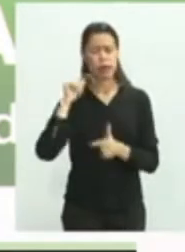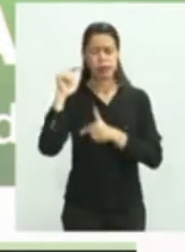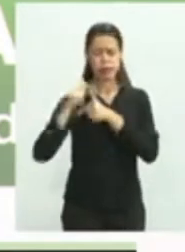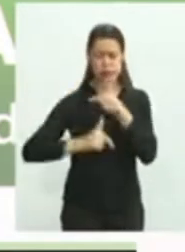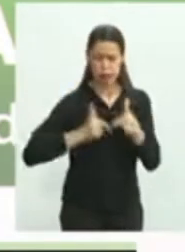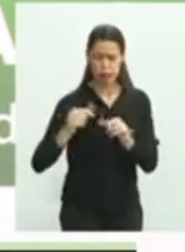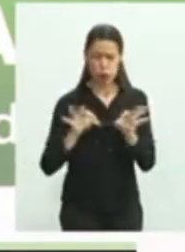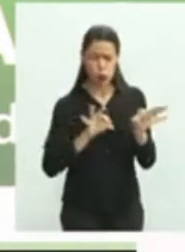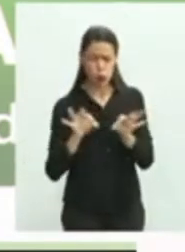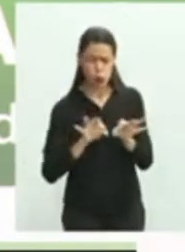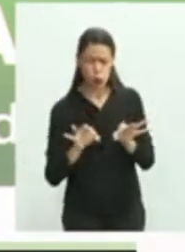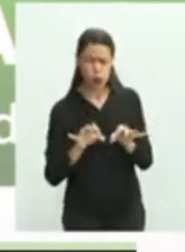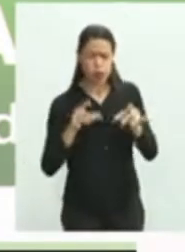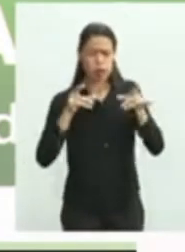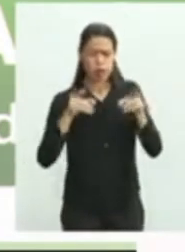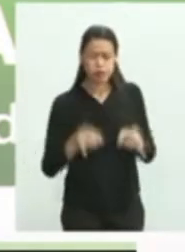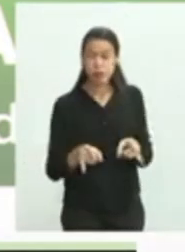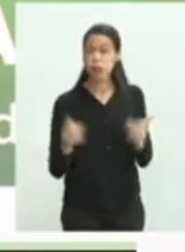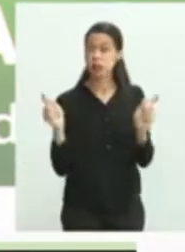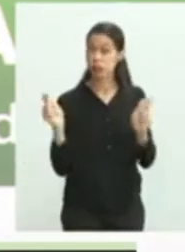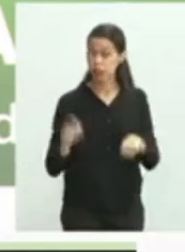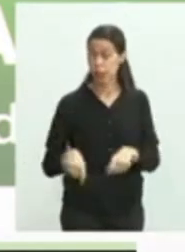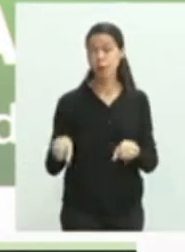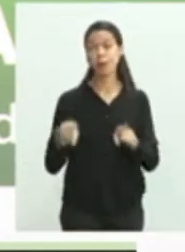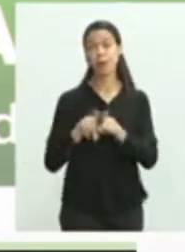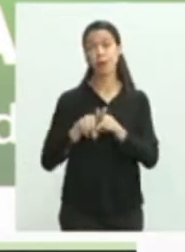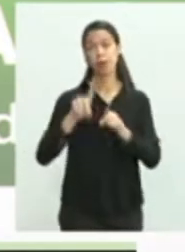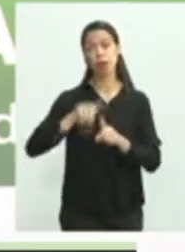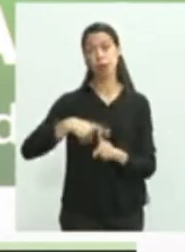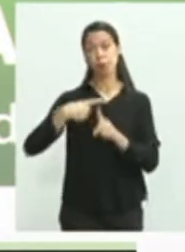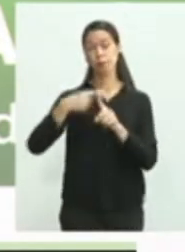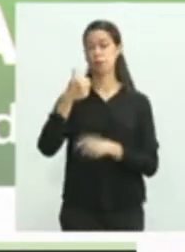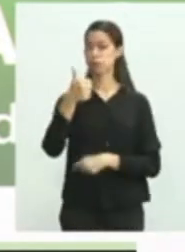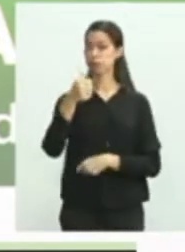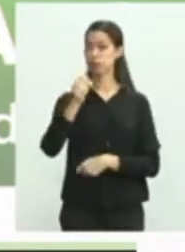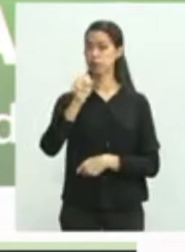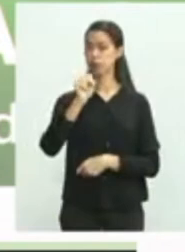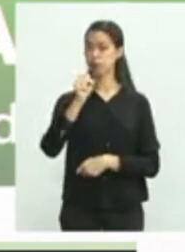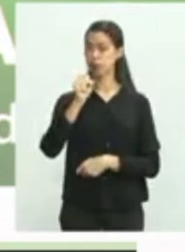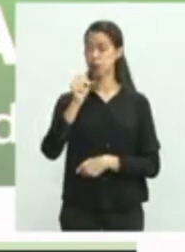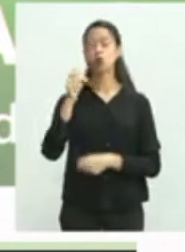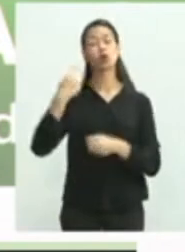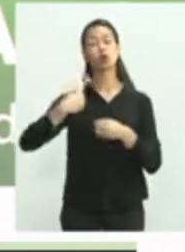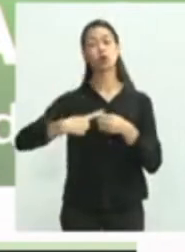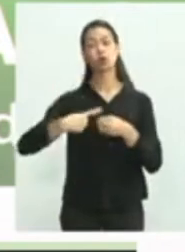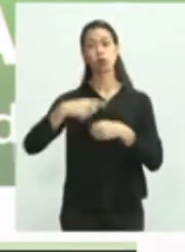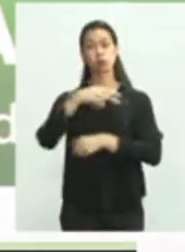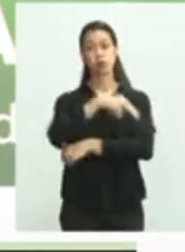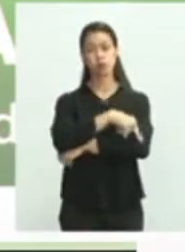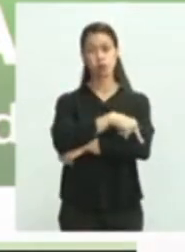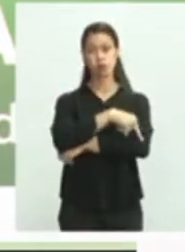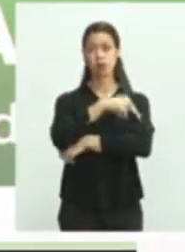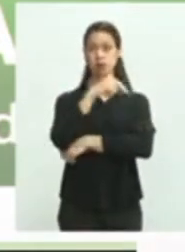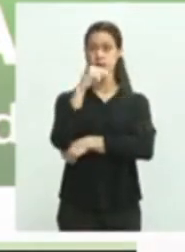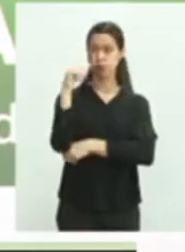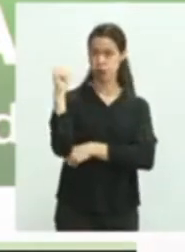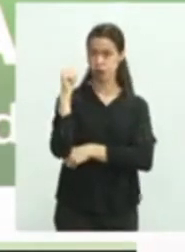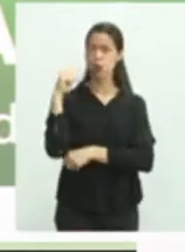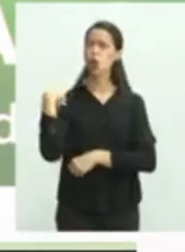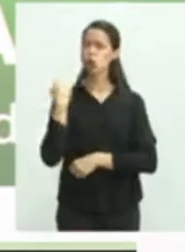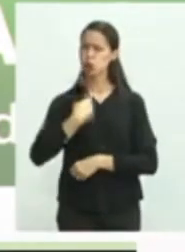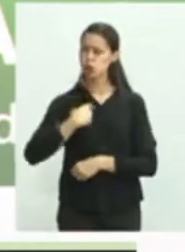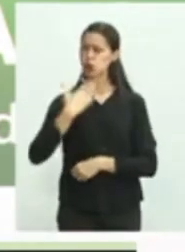possível. Também 18 leitos no município de Nova Andadina. Estamos pedindo habilitação